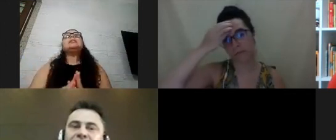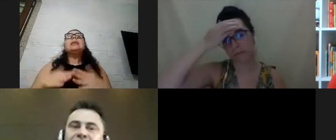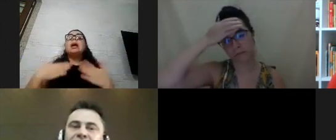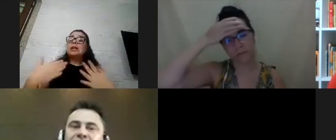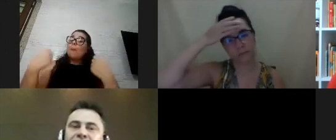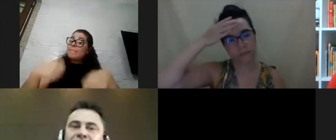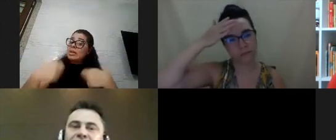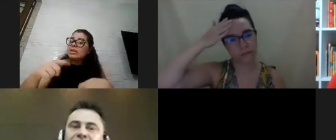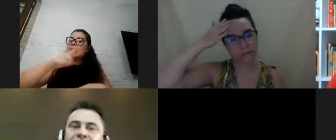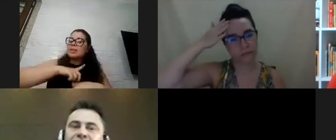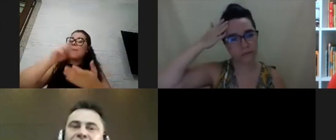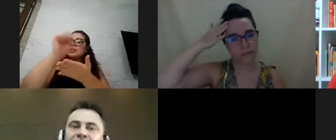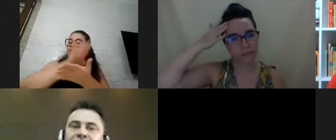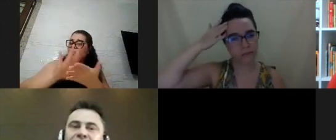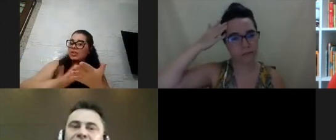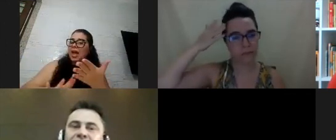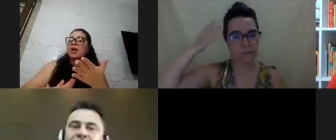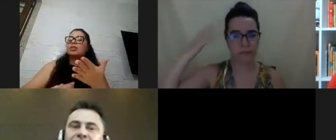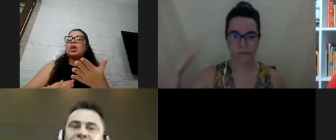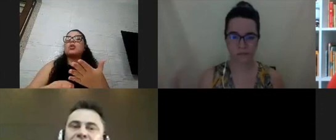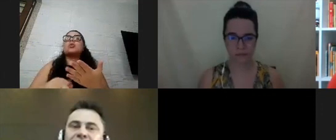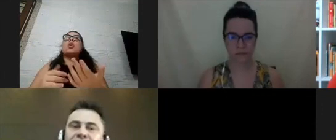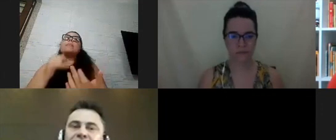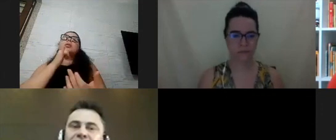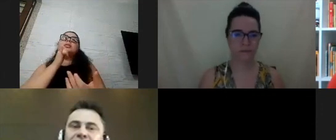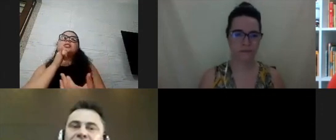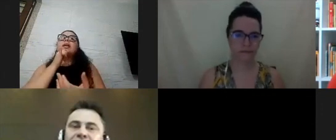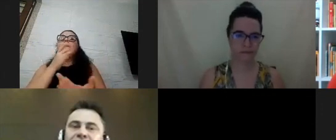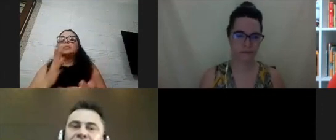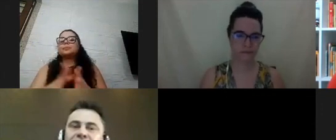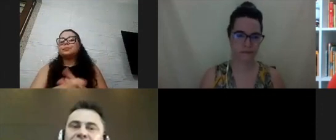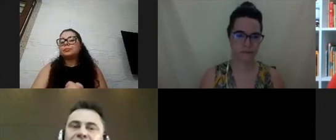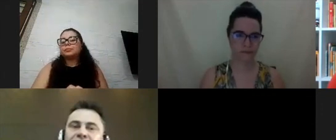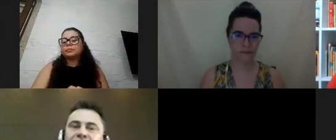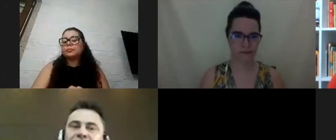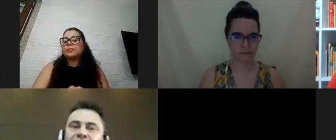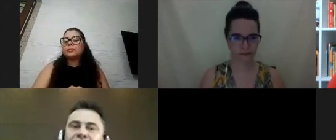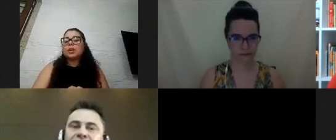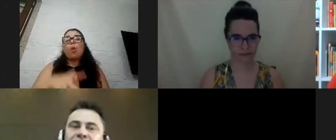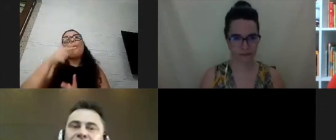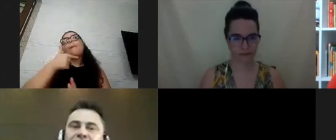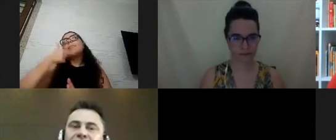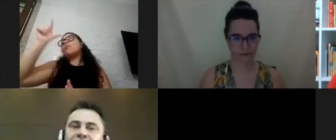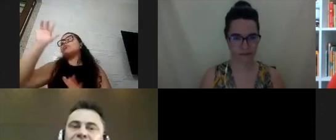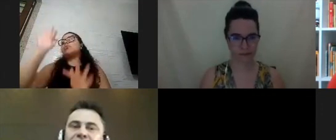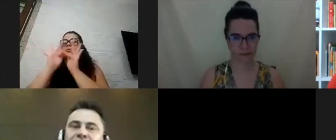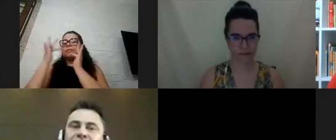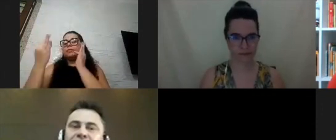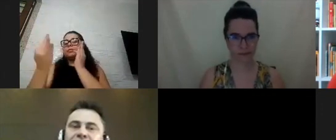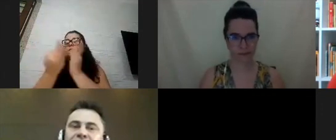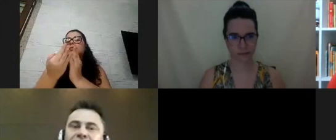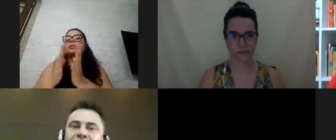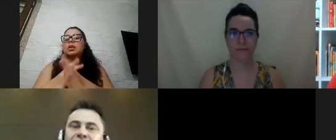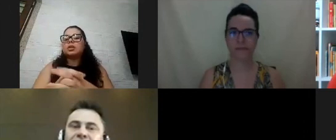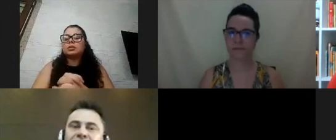eu acho que são possíveis por exemplo elencar algum familiar que não seja só da você e a mãe né